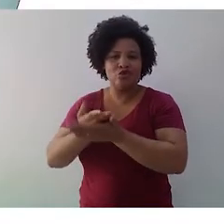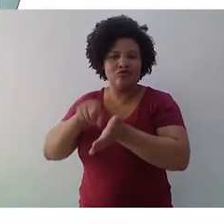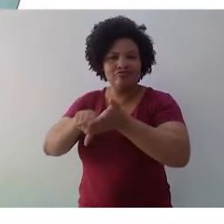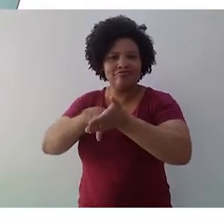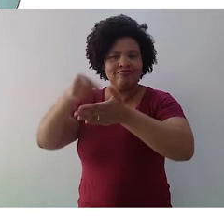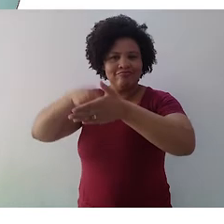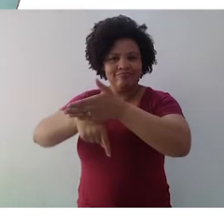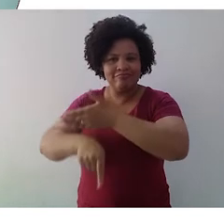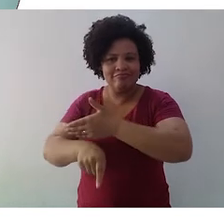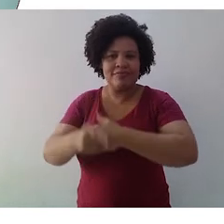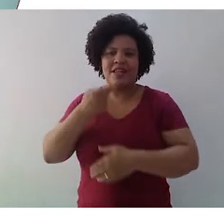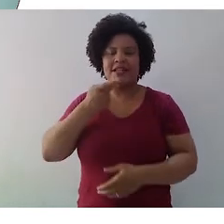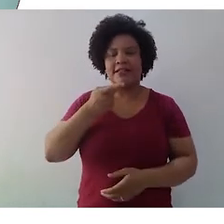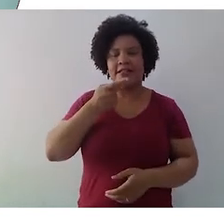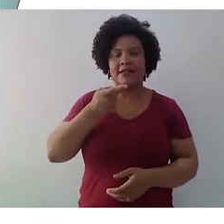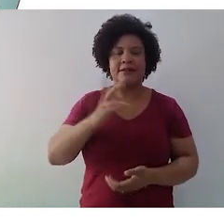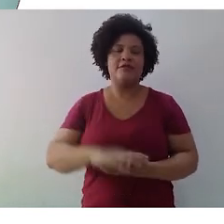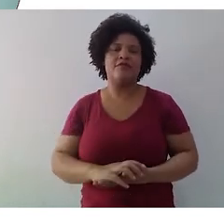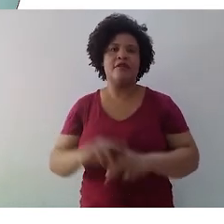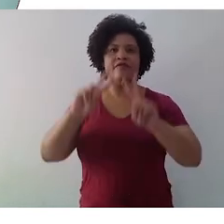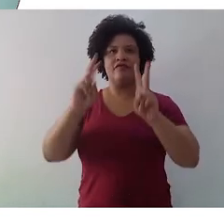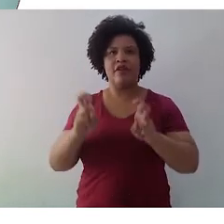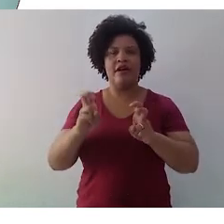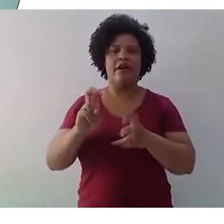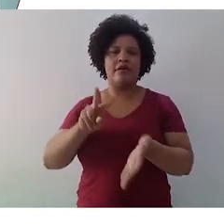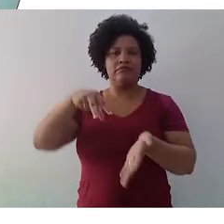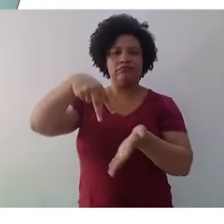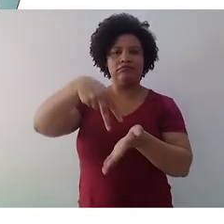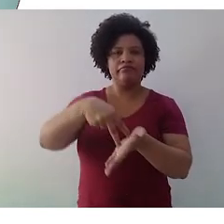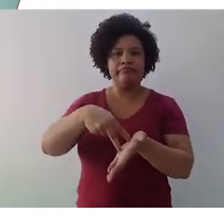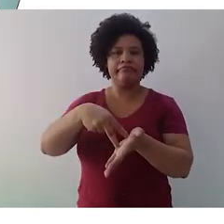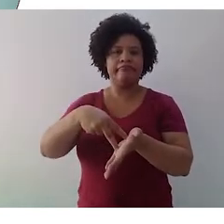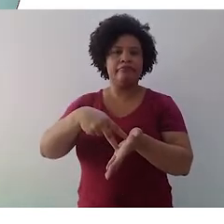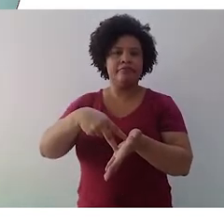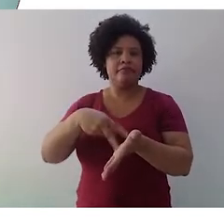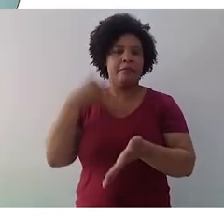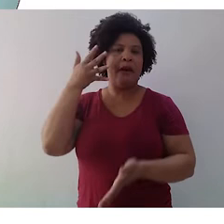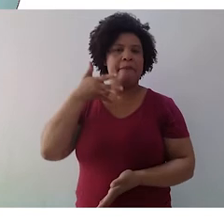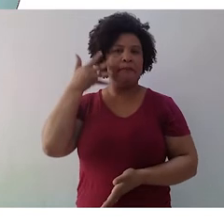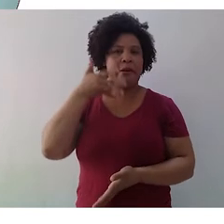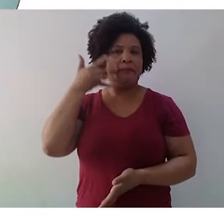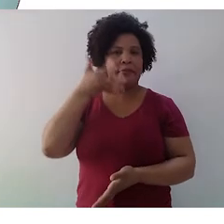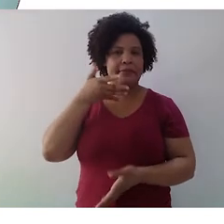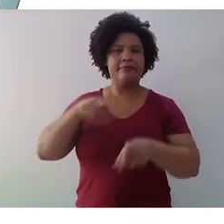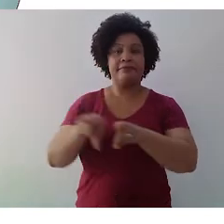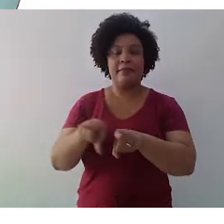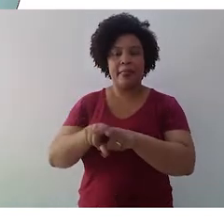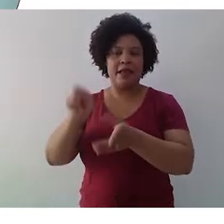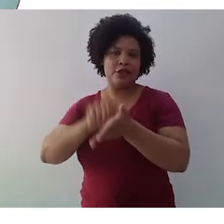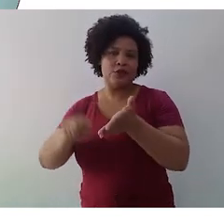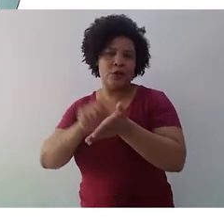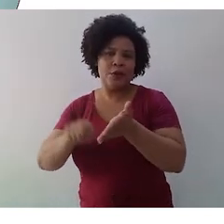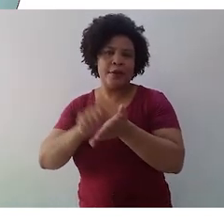uma fala, a posição do orador, sua postura, gesticulação que ele faz. No caso da escrita, a escolha das